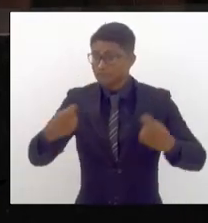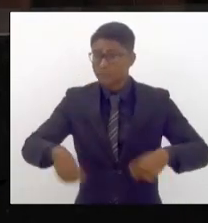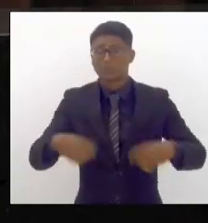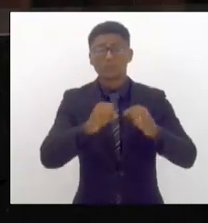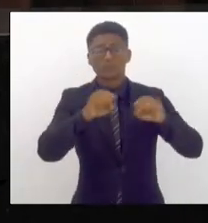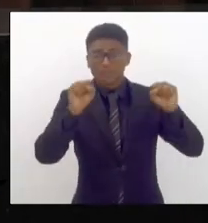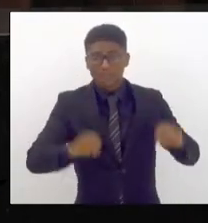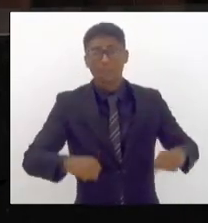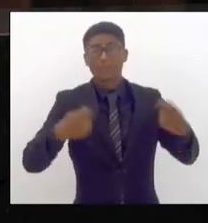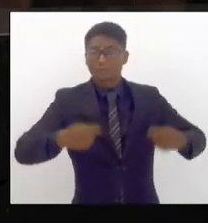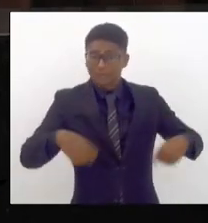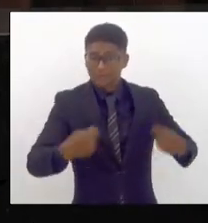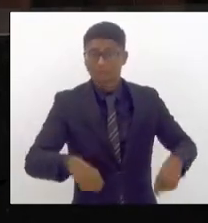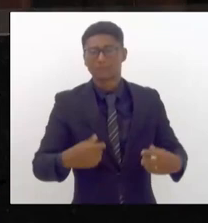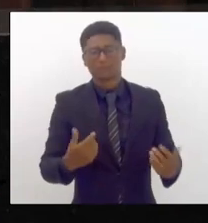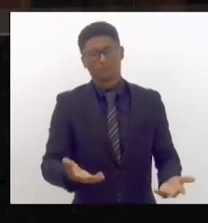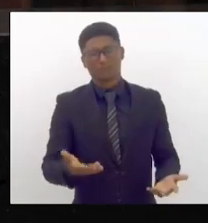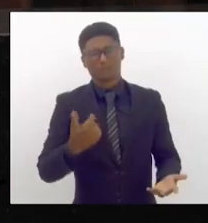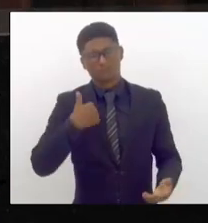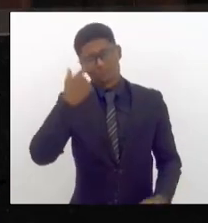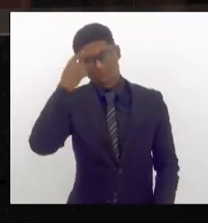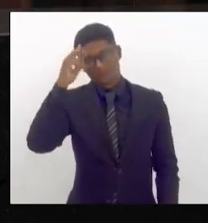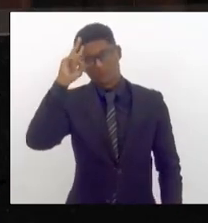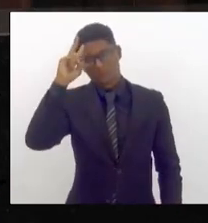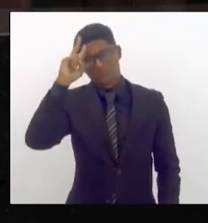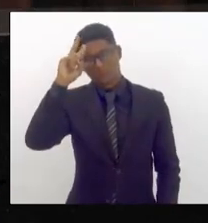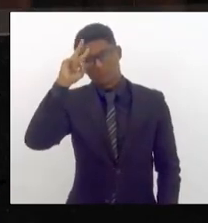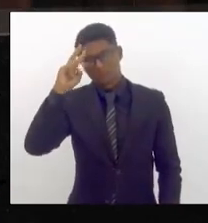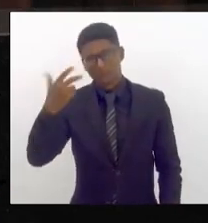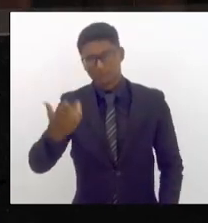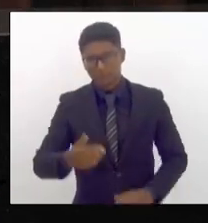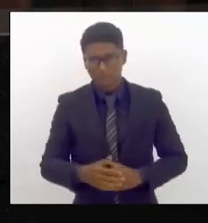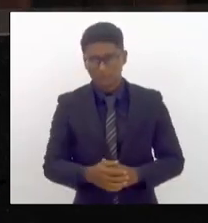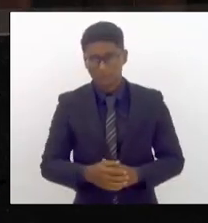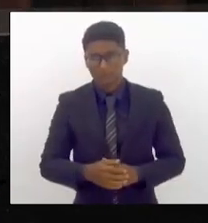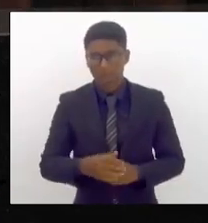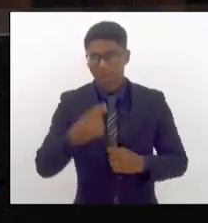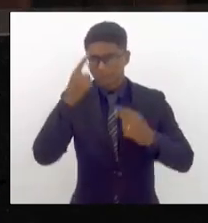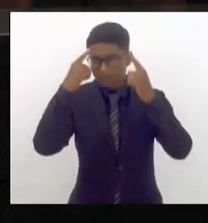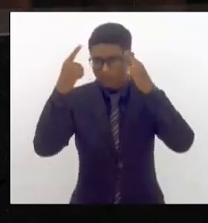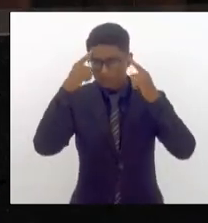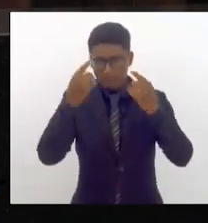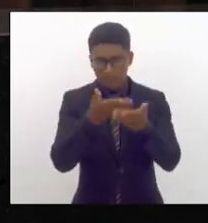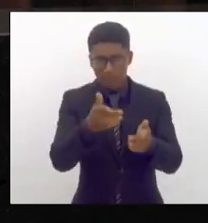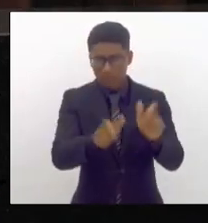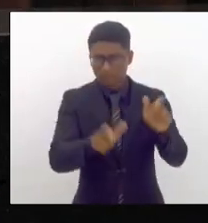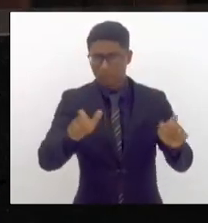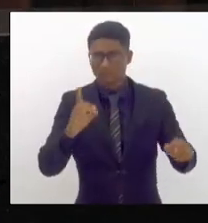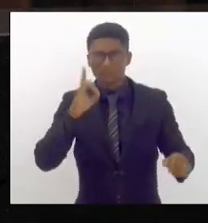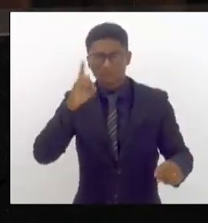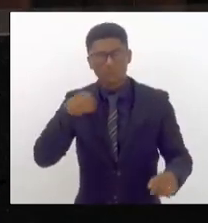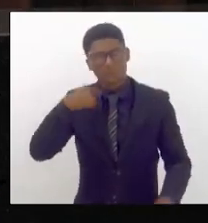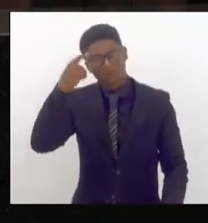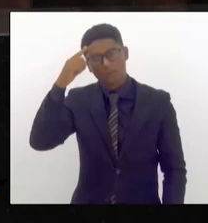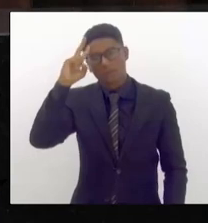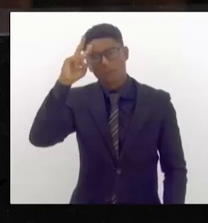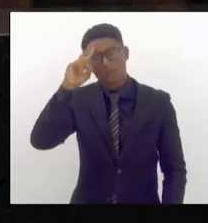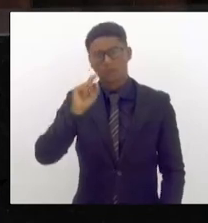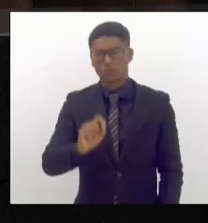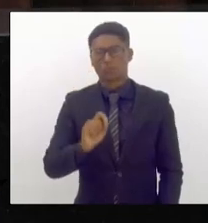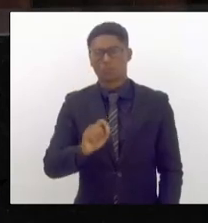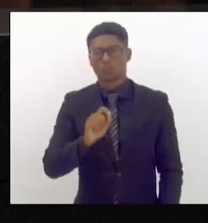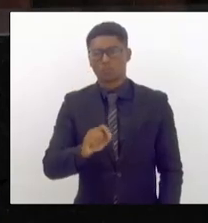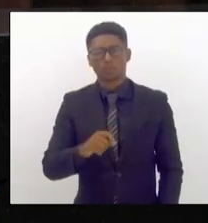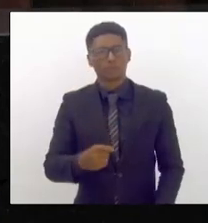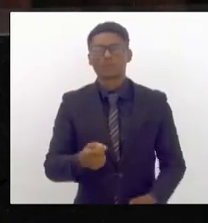sufoco e aí eu me recordo gostando aqui de lembrando aqui os deputados eu me recordo que além de não ter